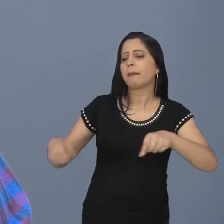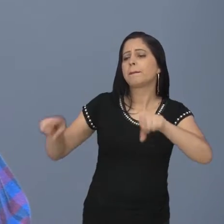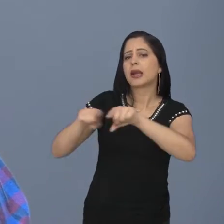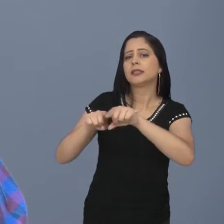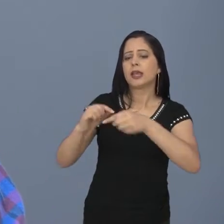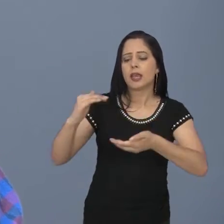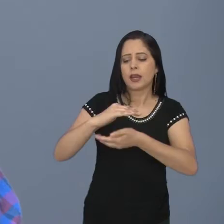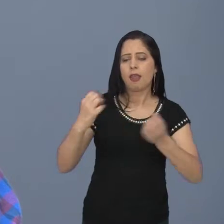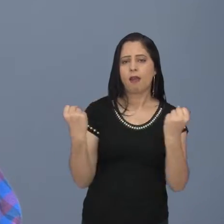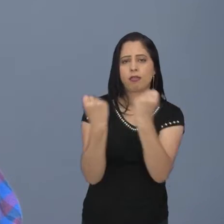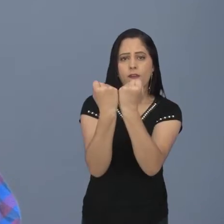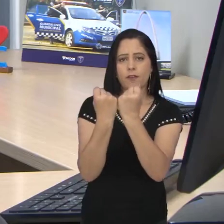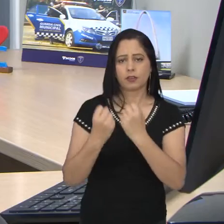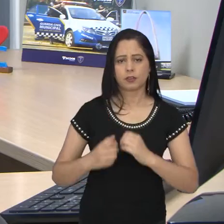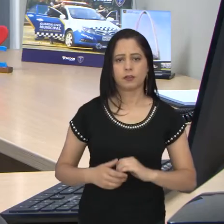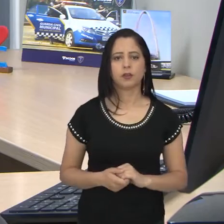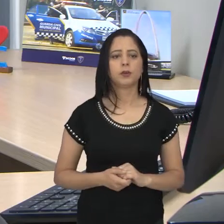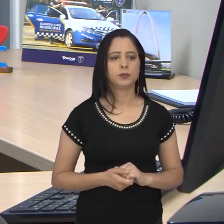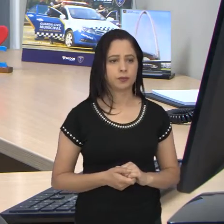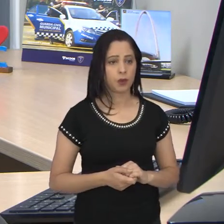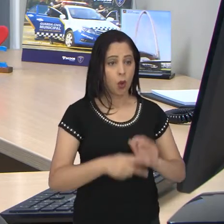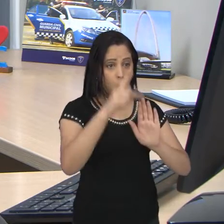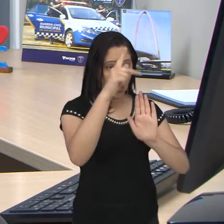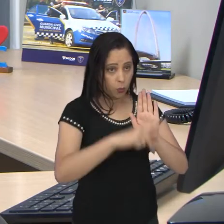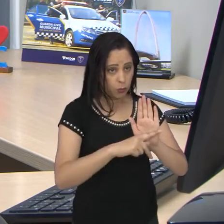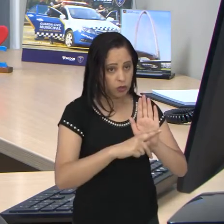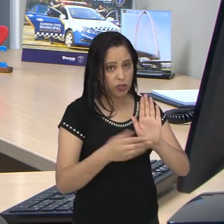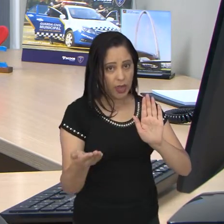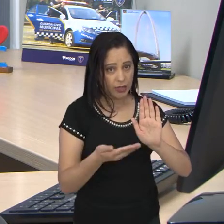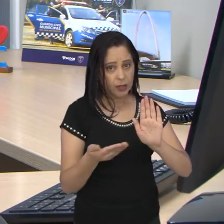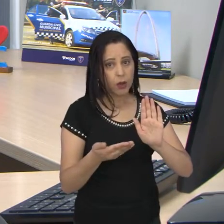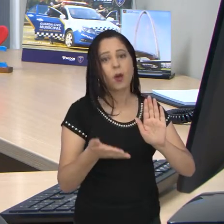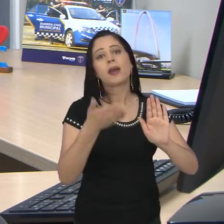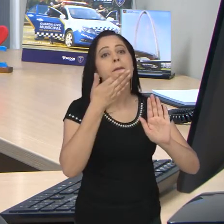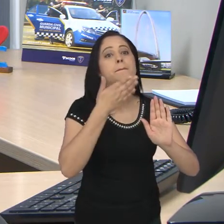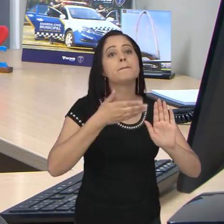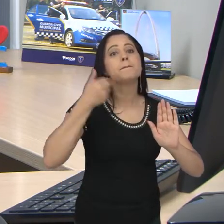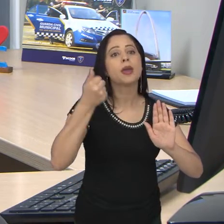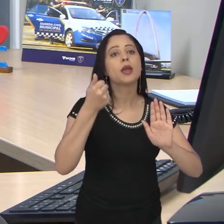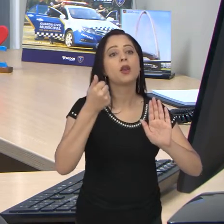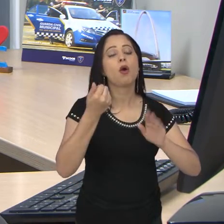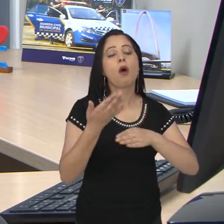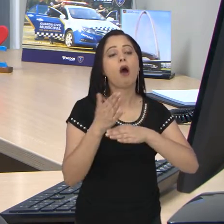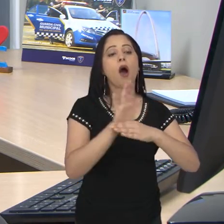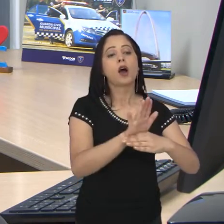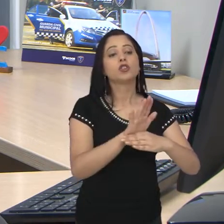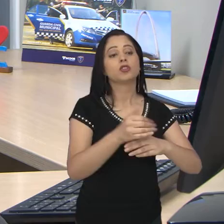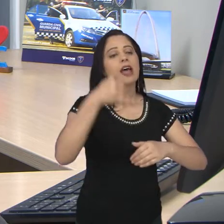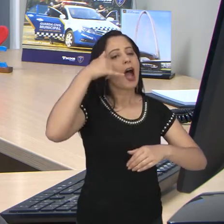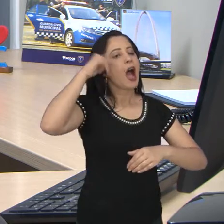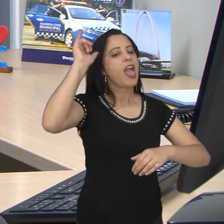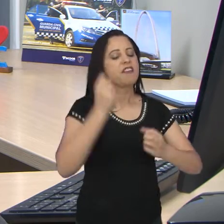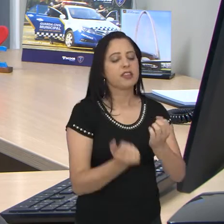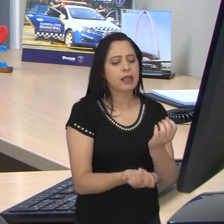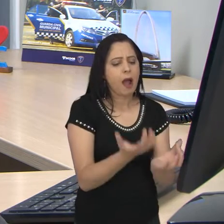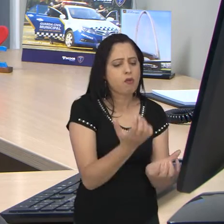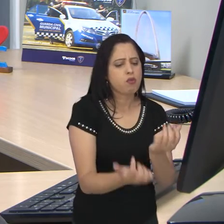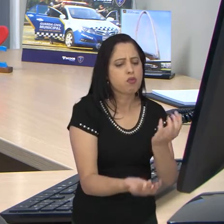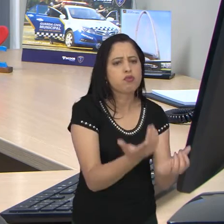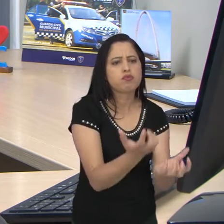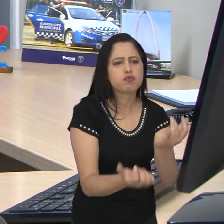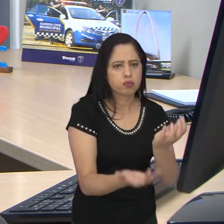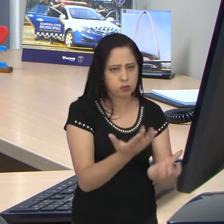parceria com a Defesa Civil. O projeto vai nos ajudar ainda mais na fiscalização, no combate à queimada que